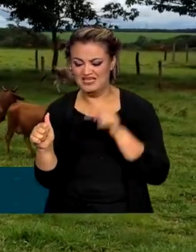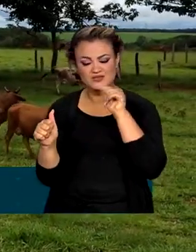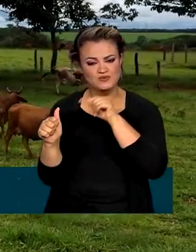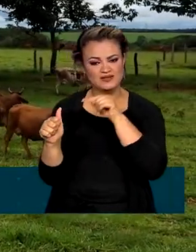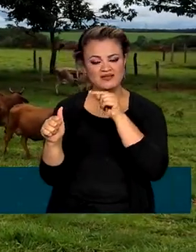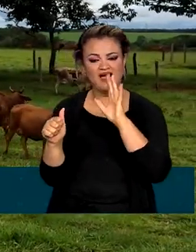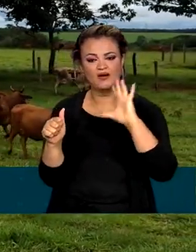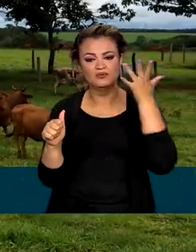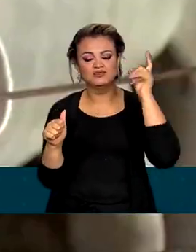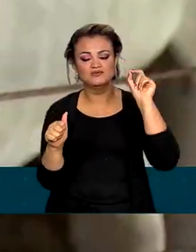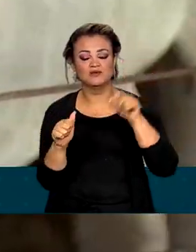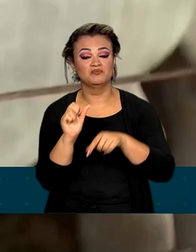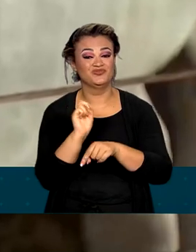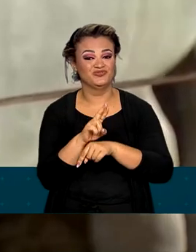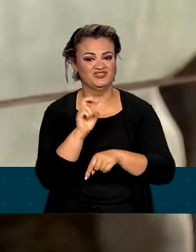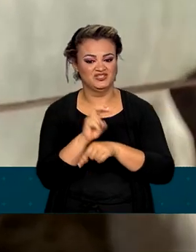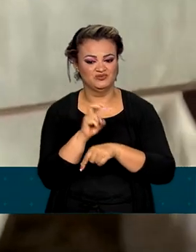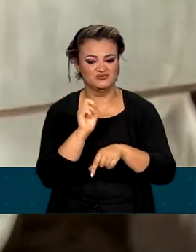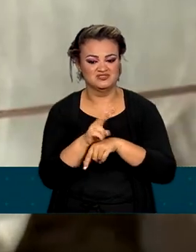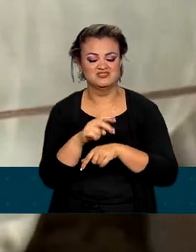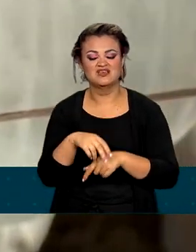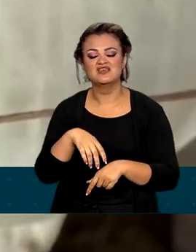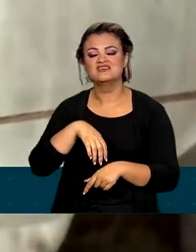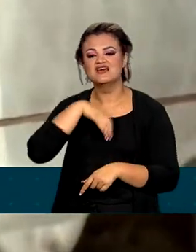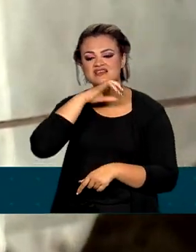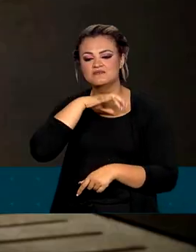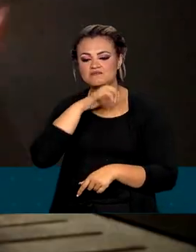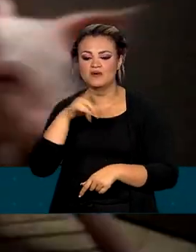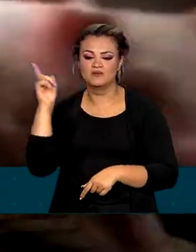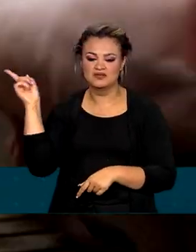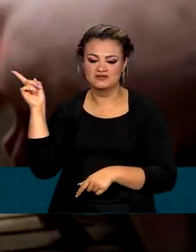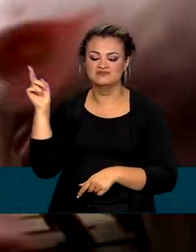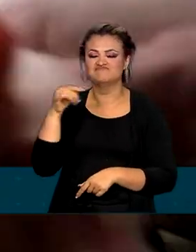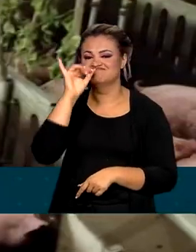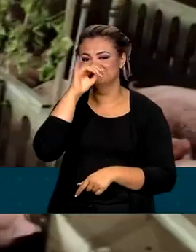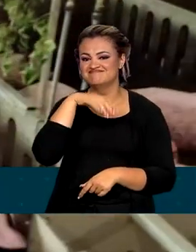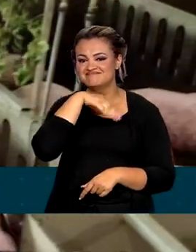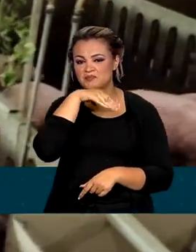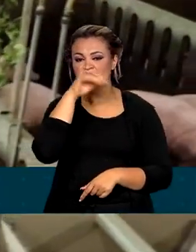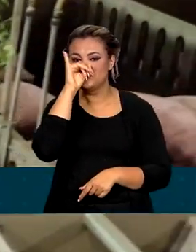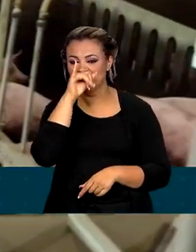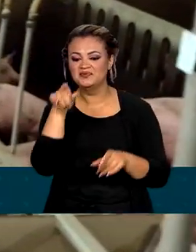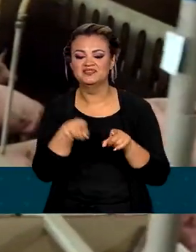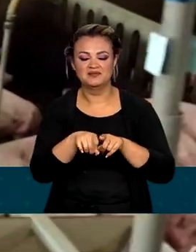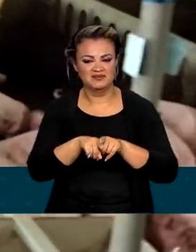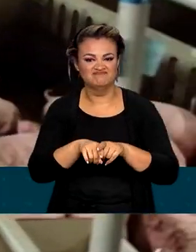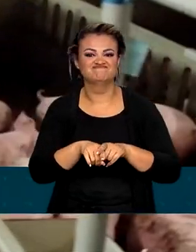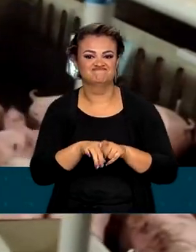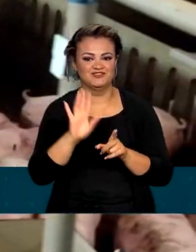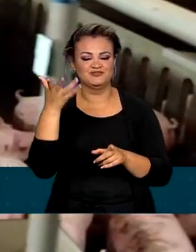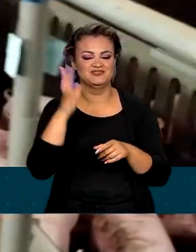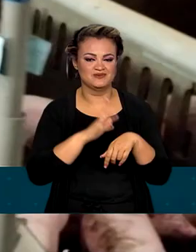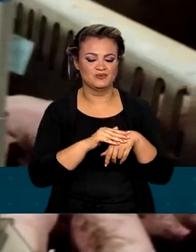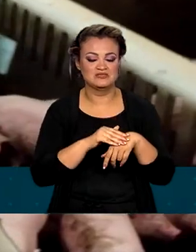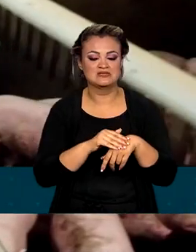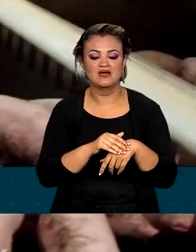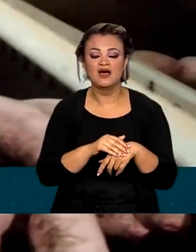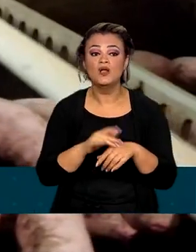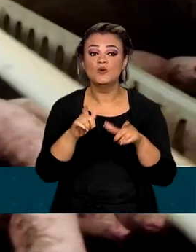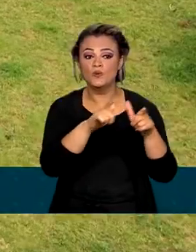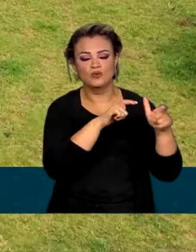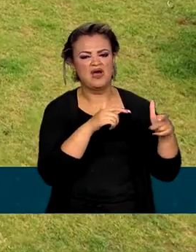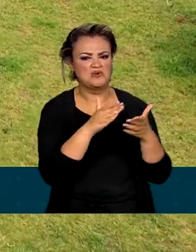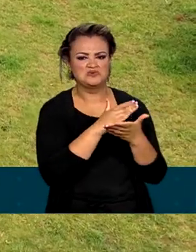causada por vírus e ataca animais como bovinos e suínos. A doença, apesar de erradicada em muitas